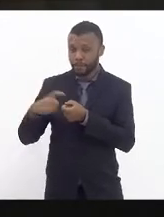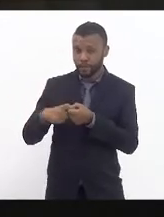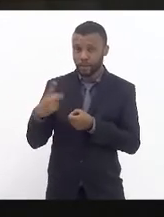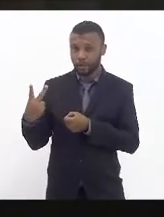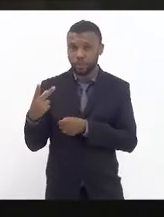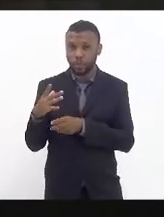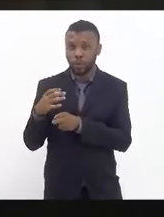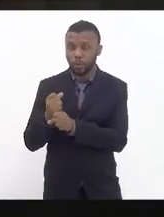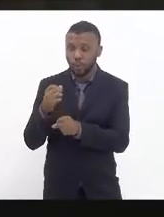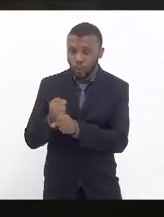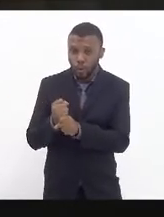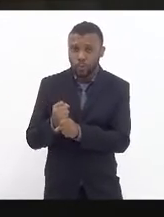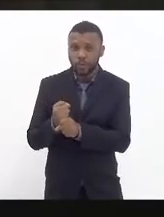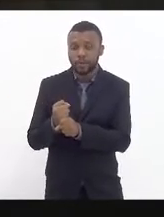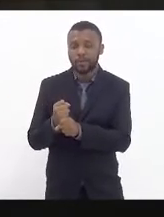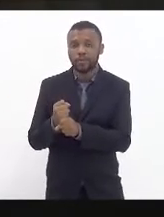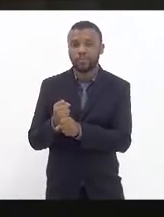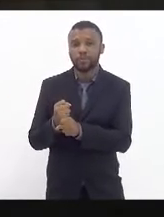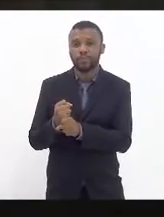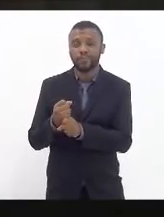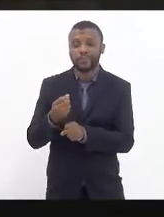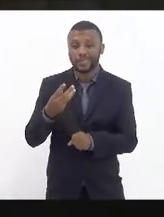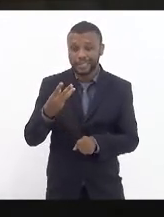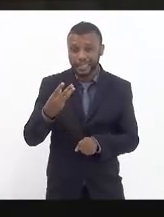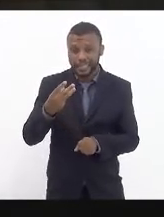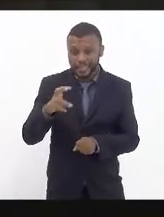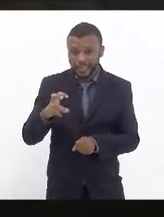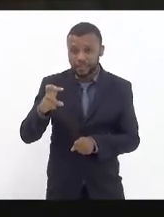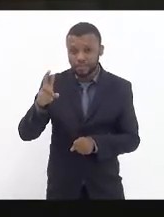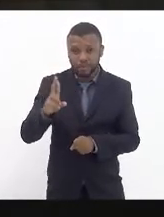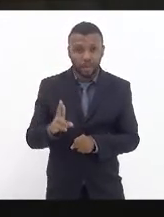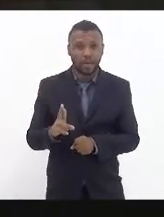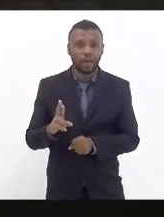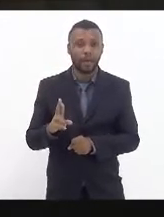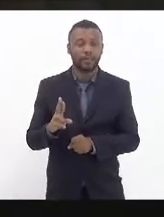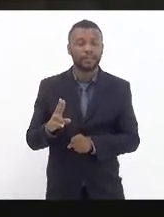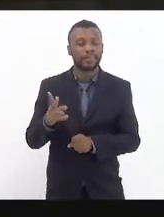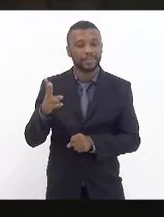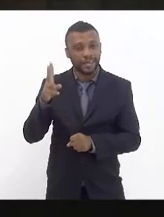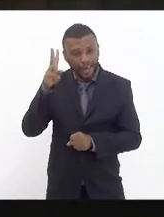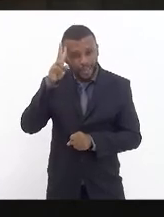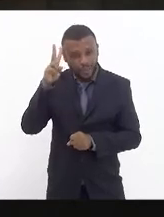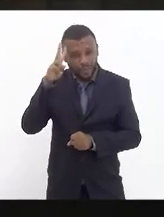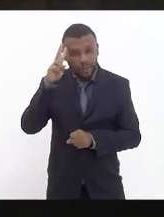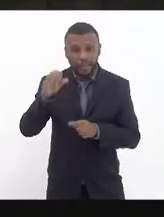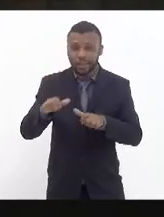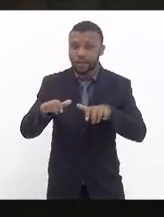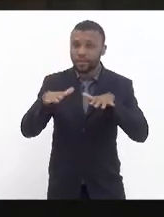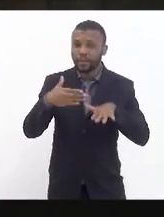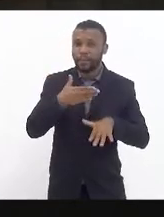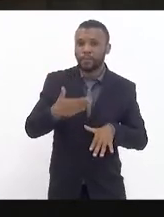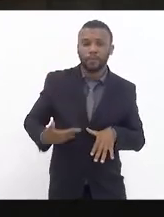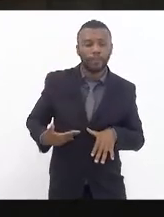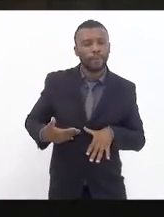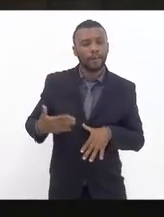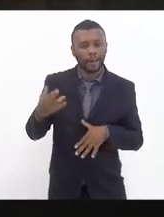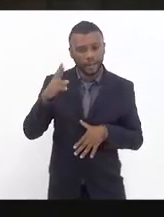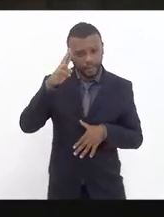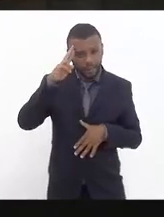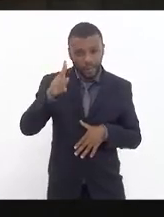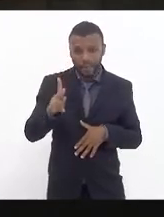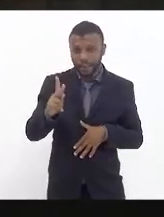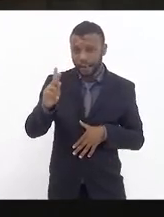contar a segunda condução inclusive na segunda-feira na audiência pública a senhora Cátia que vem aqui representando os usuários